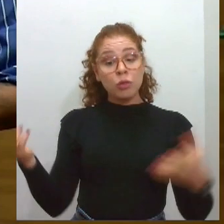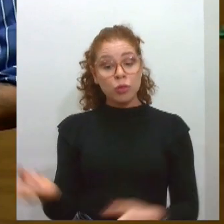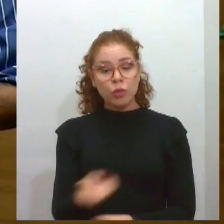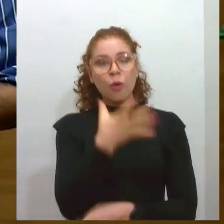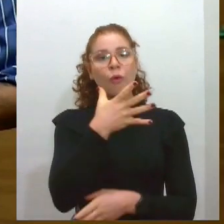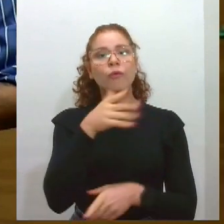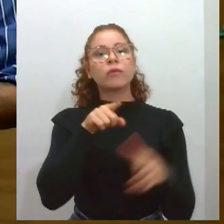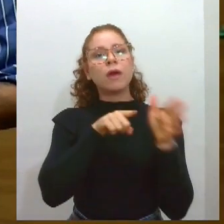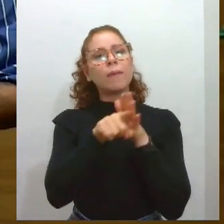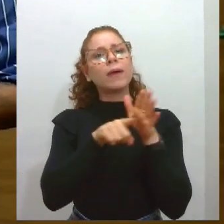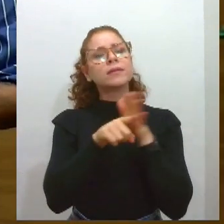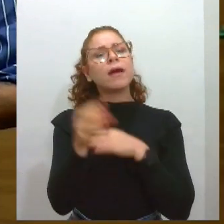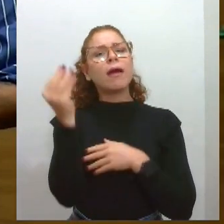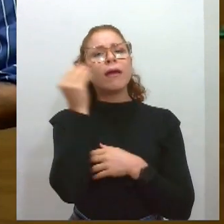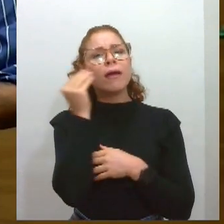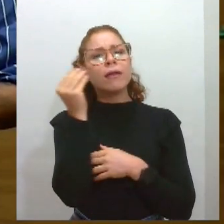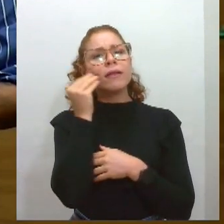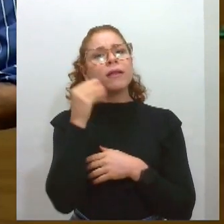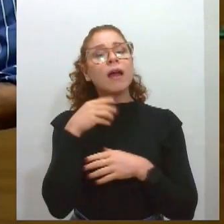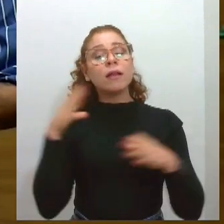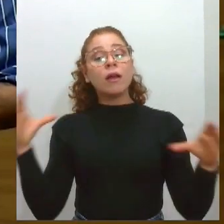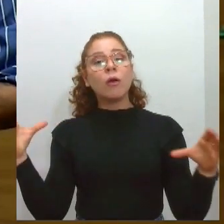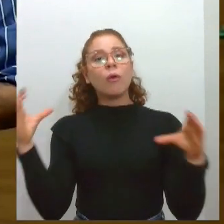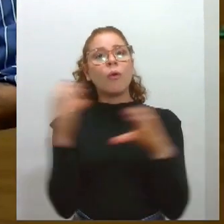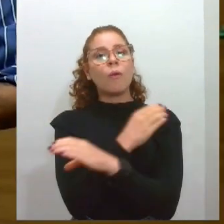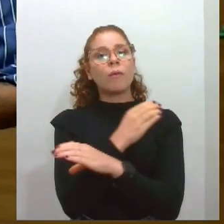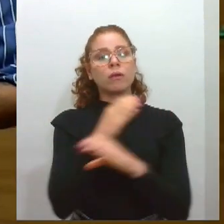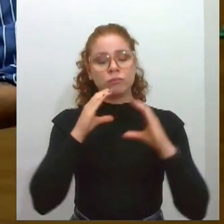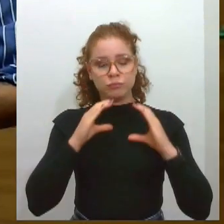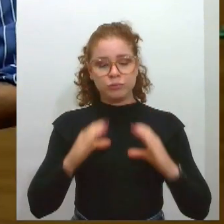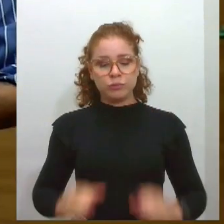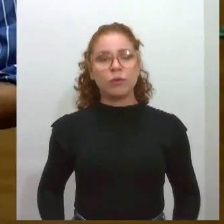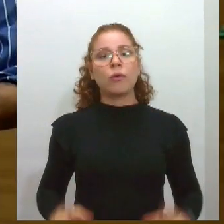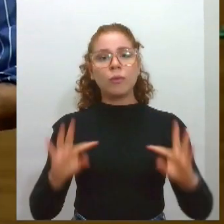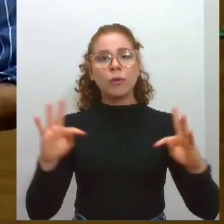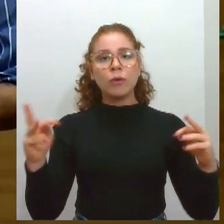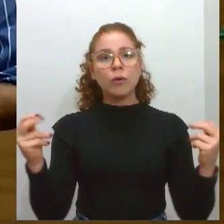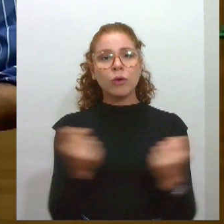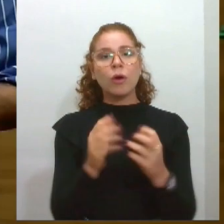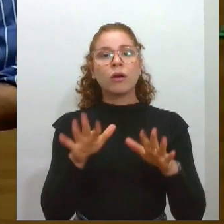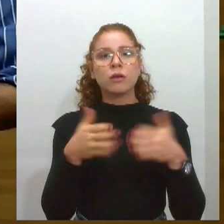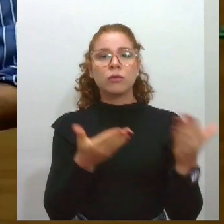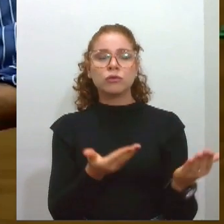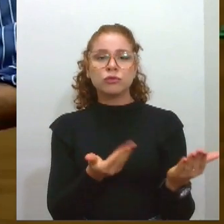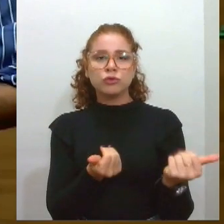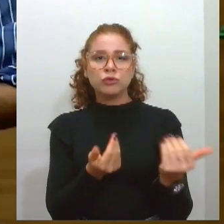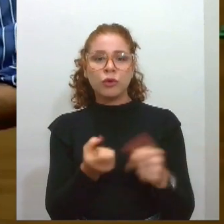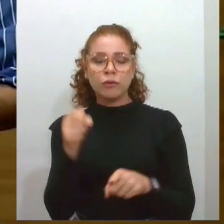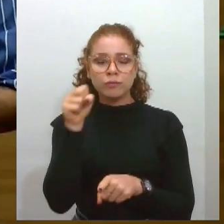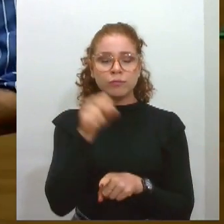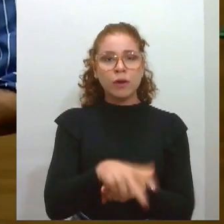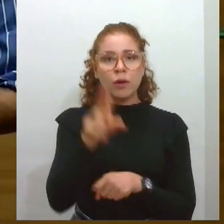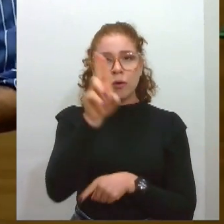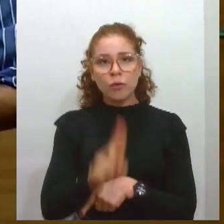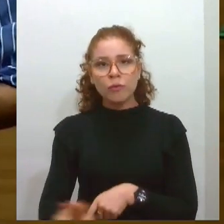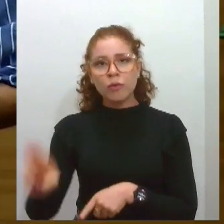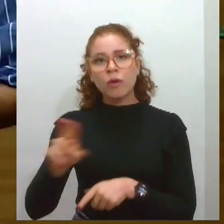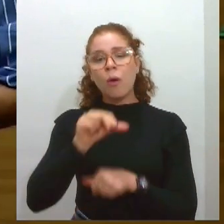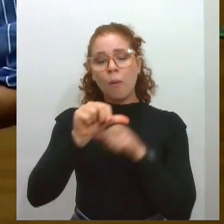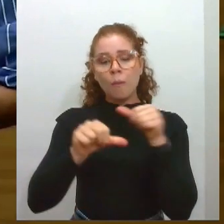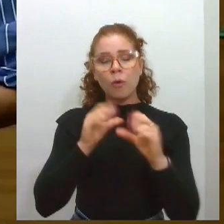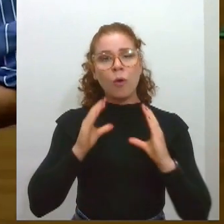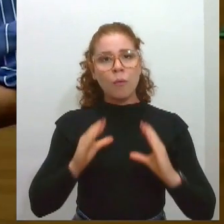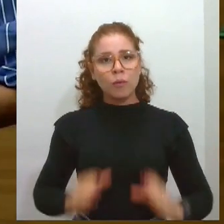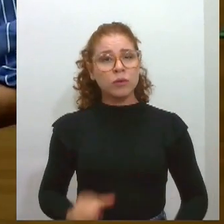abordagem completa dos comportamentos. Então, os jovens, quando eles entram na universidade, eles não mudam só um comportamento. Normalmente, esses